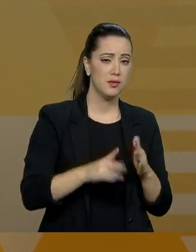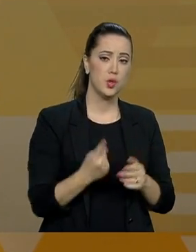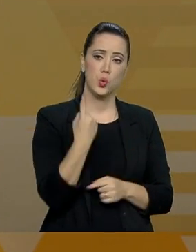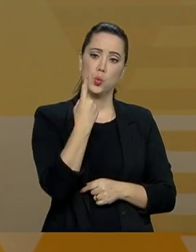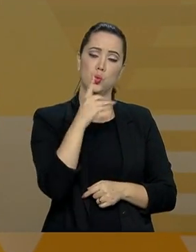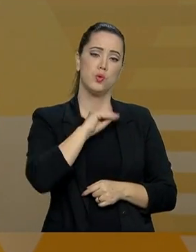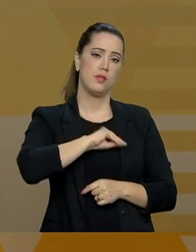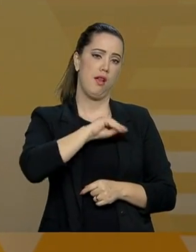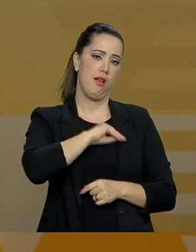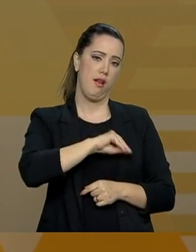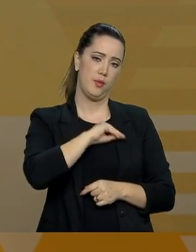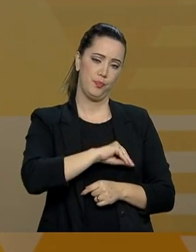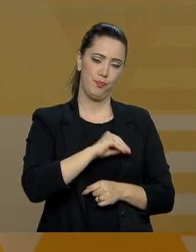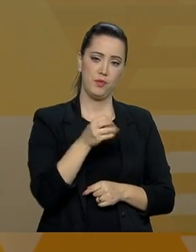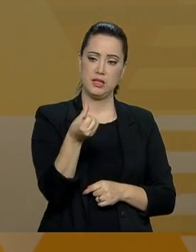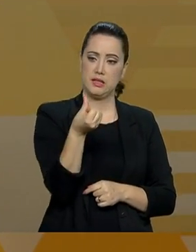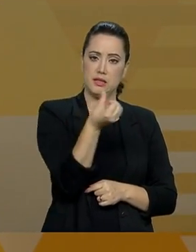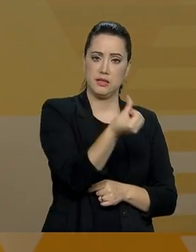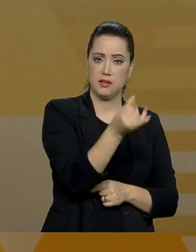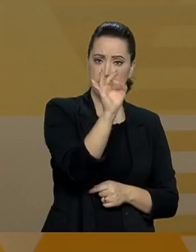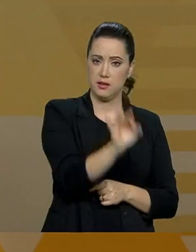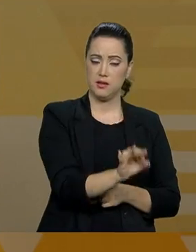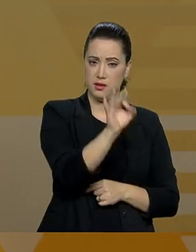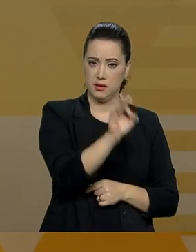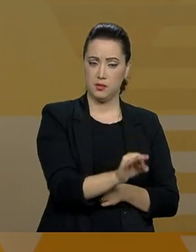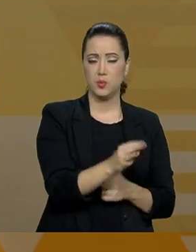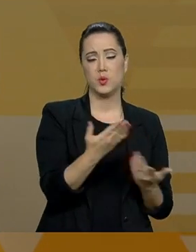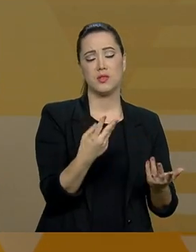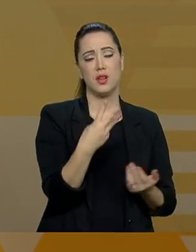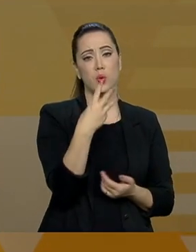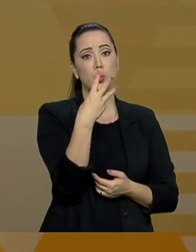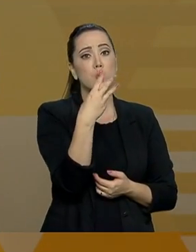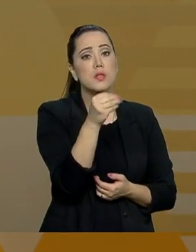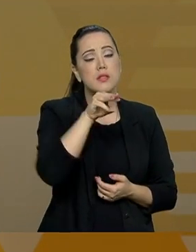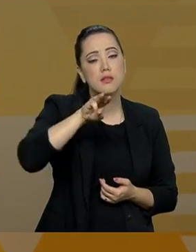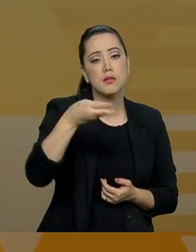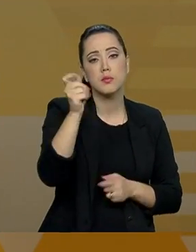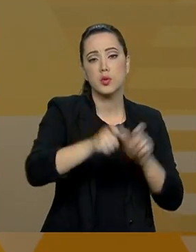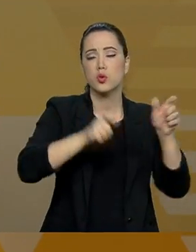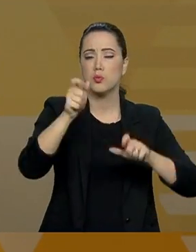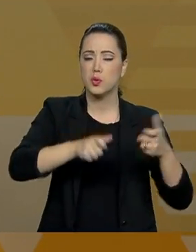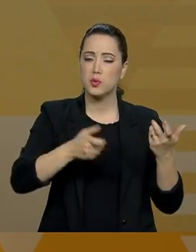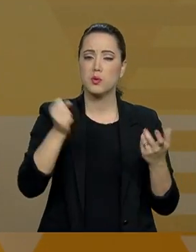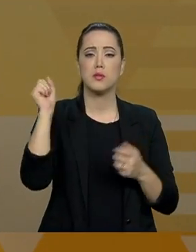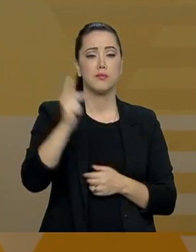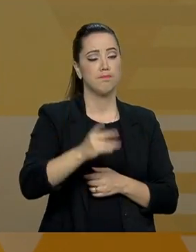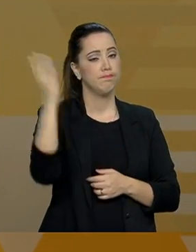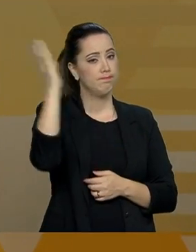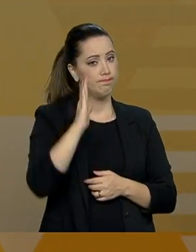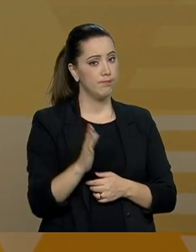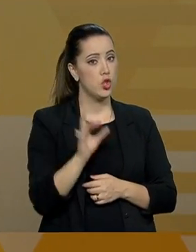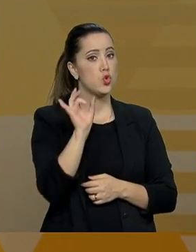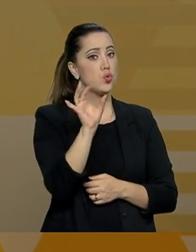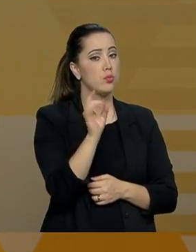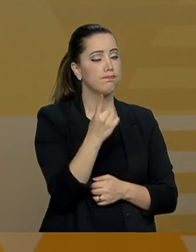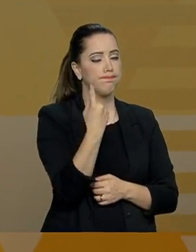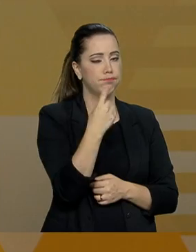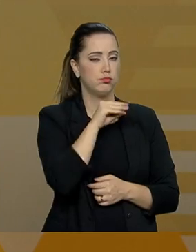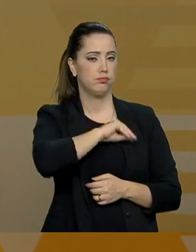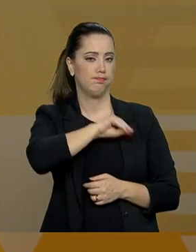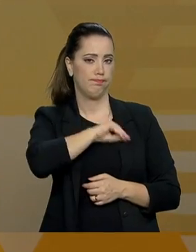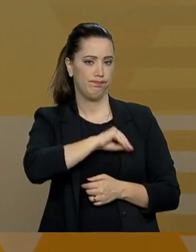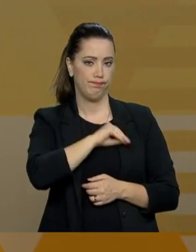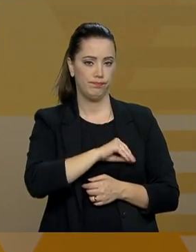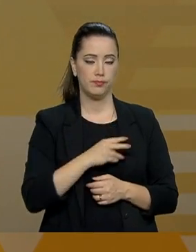de um salário mínimo, 66% dos 30 milhões de aposentados no Brasil. Essa proposta vai fazer com